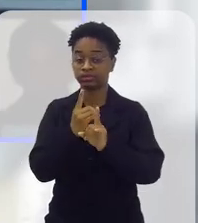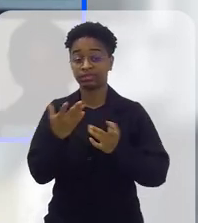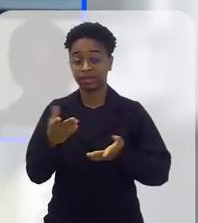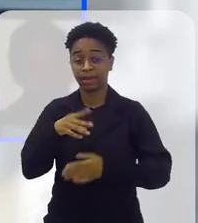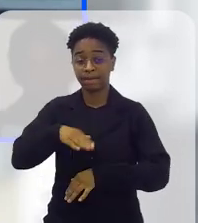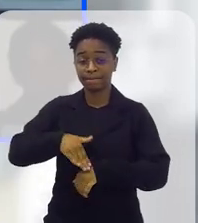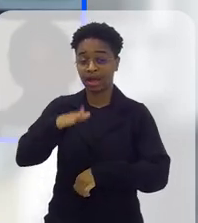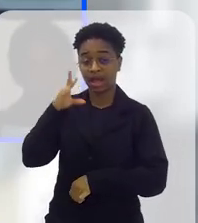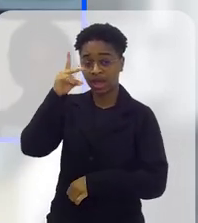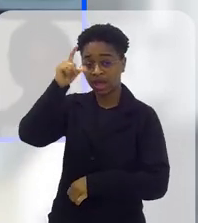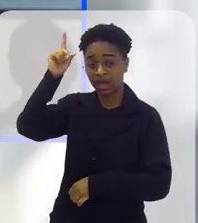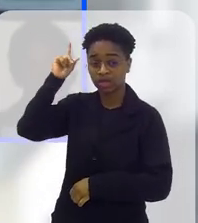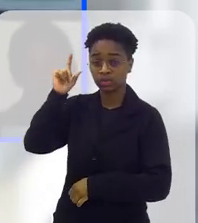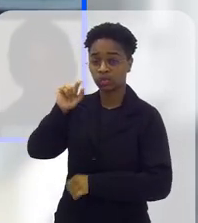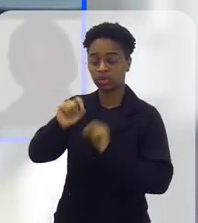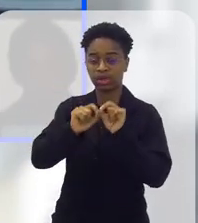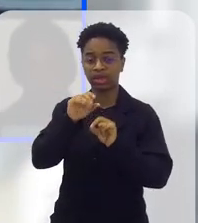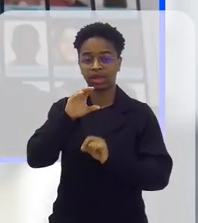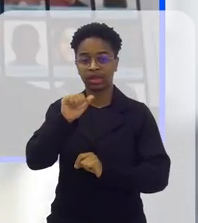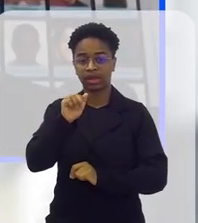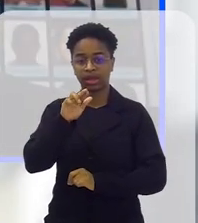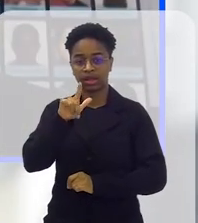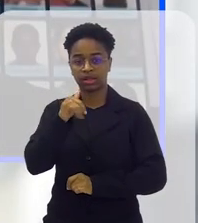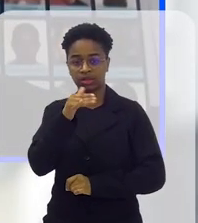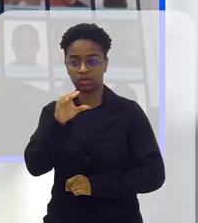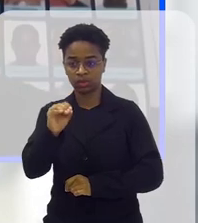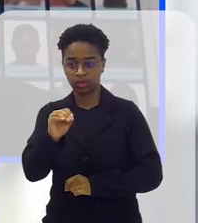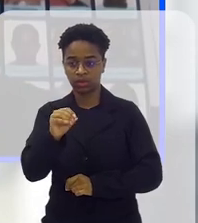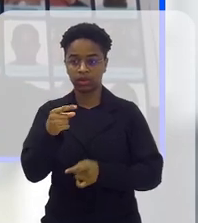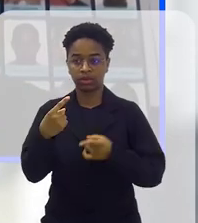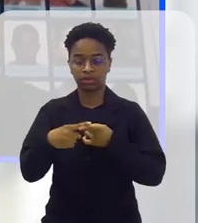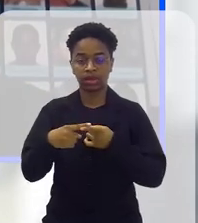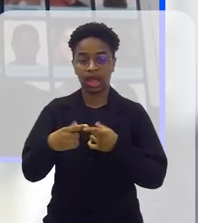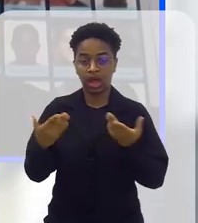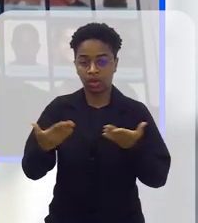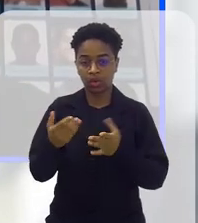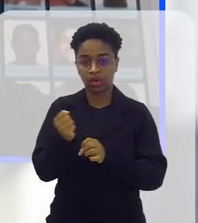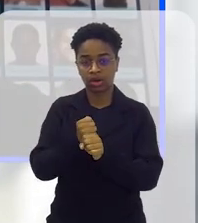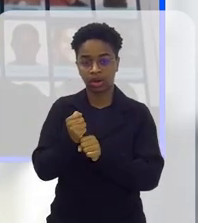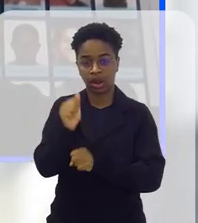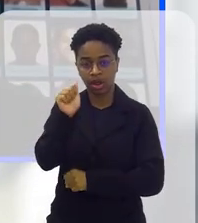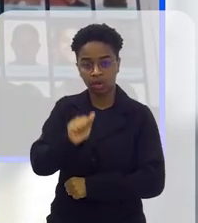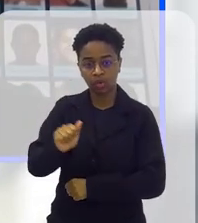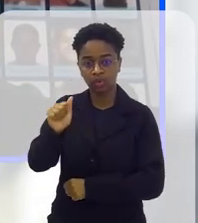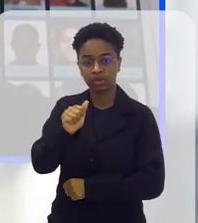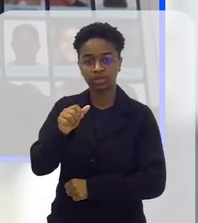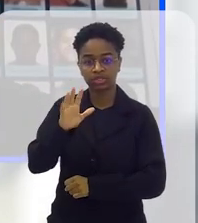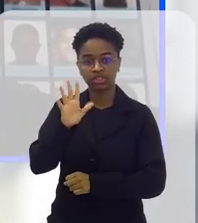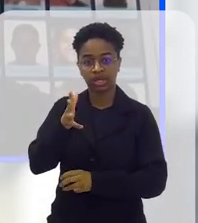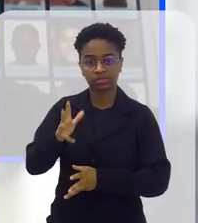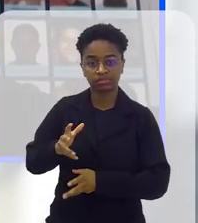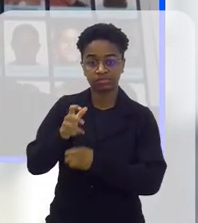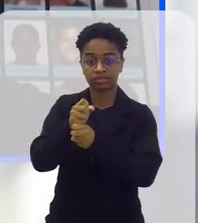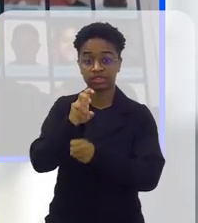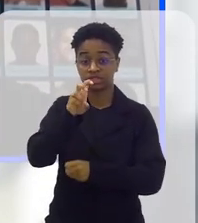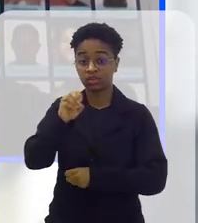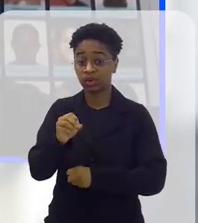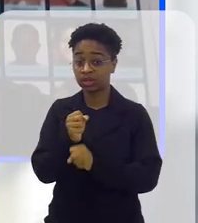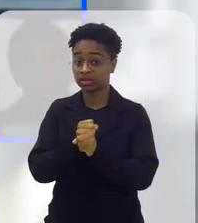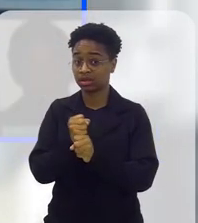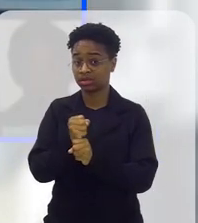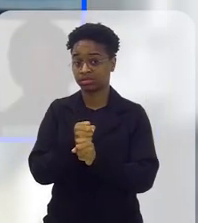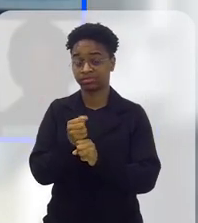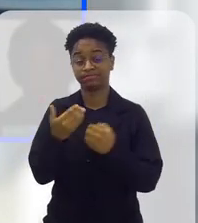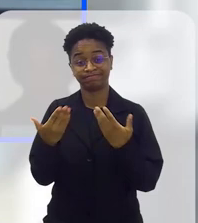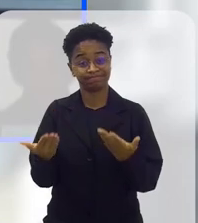o caso mais antigo é aquele caso do Carlinho da Laranjeira que infelizmente completou esse ano agora em agosto 50 anos.